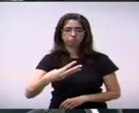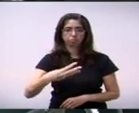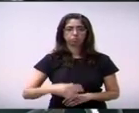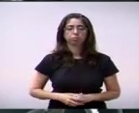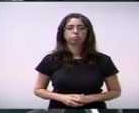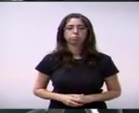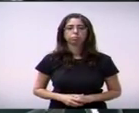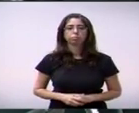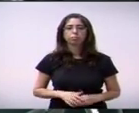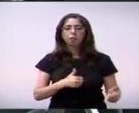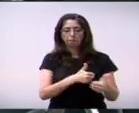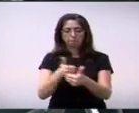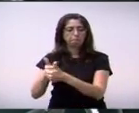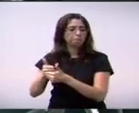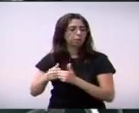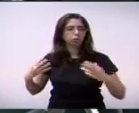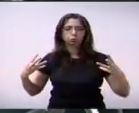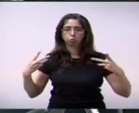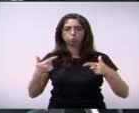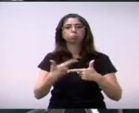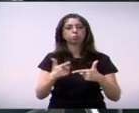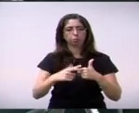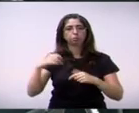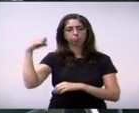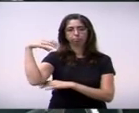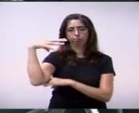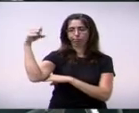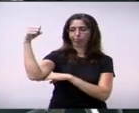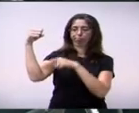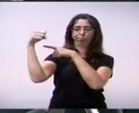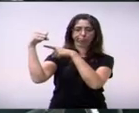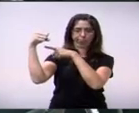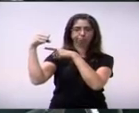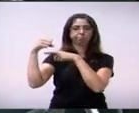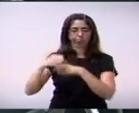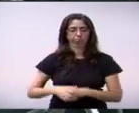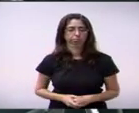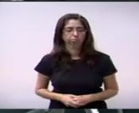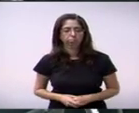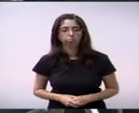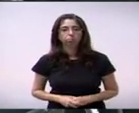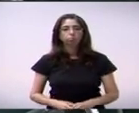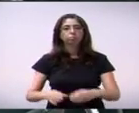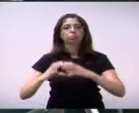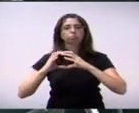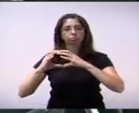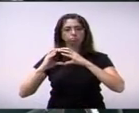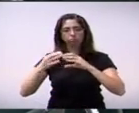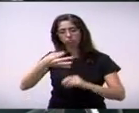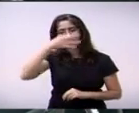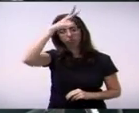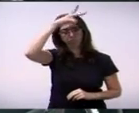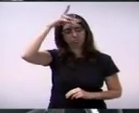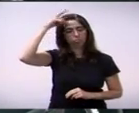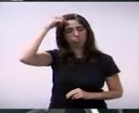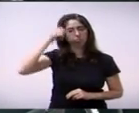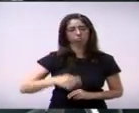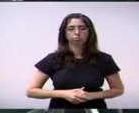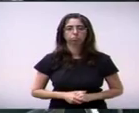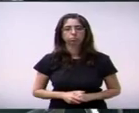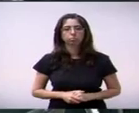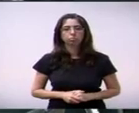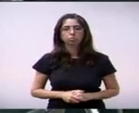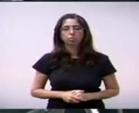e suas proximidades. 219 do vereador Zé Coco indica ao executivo a